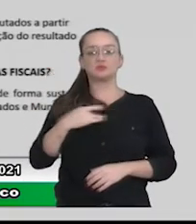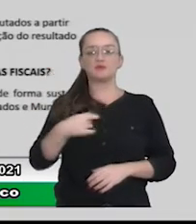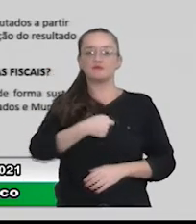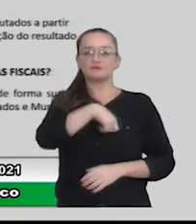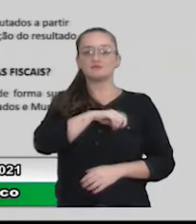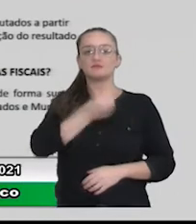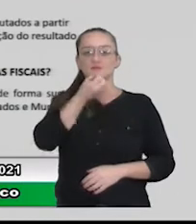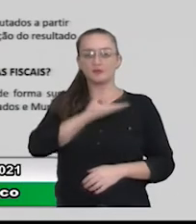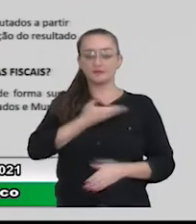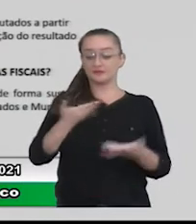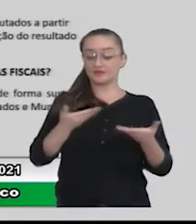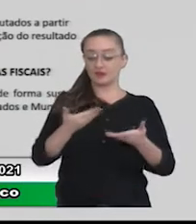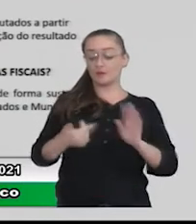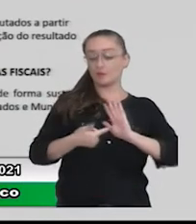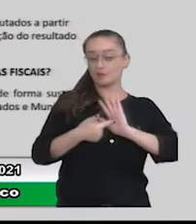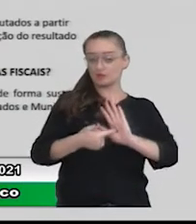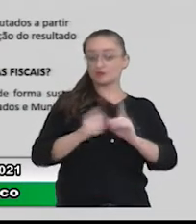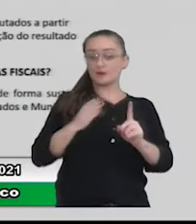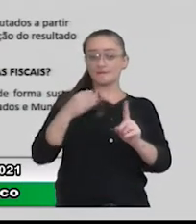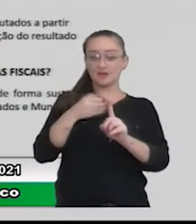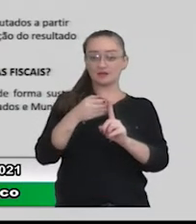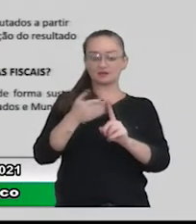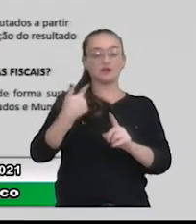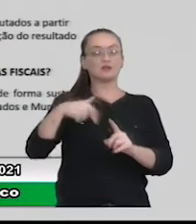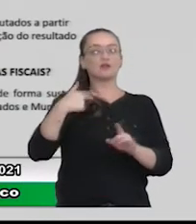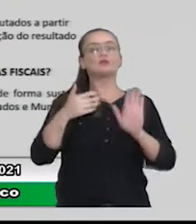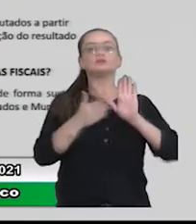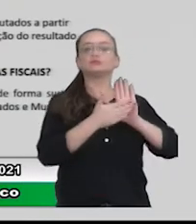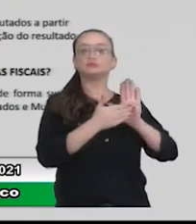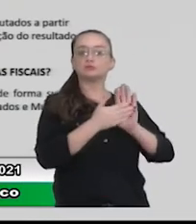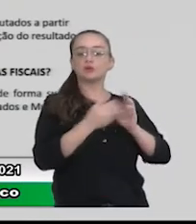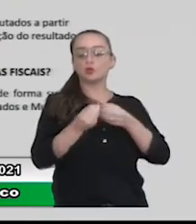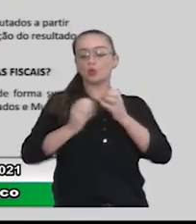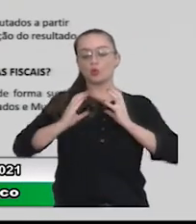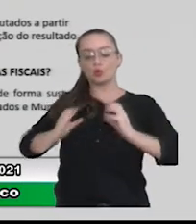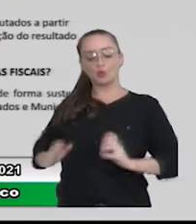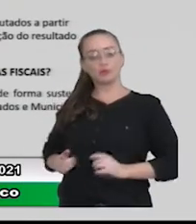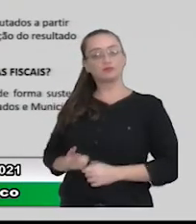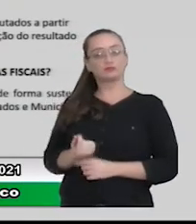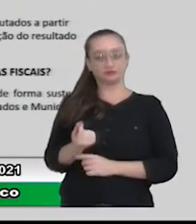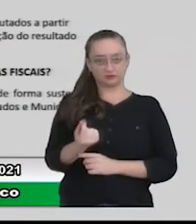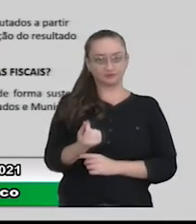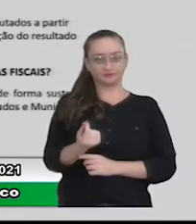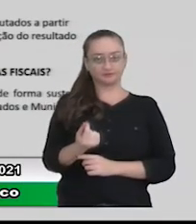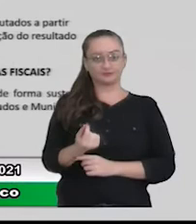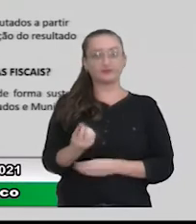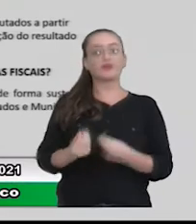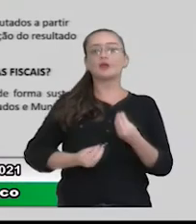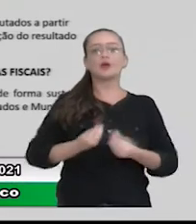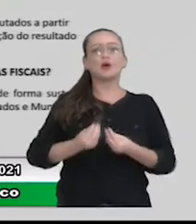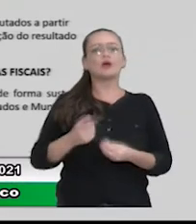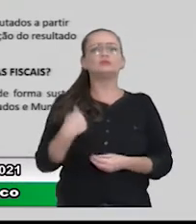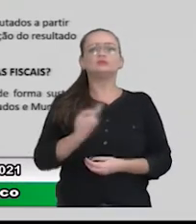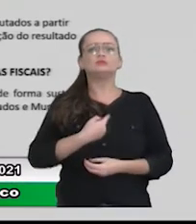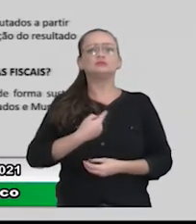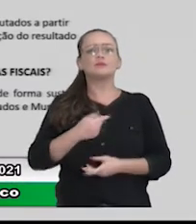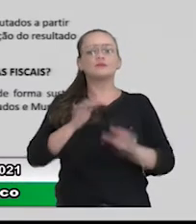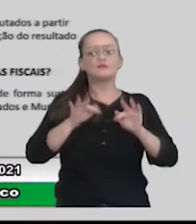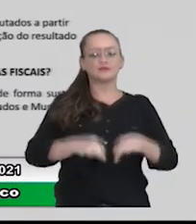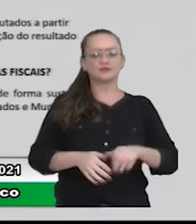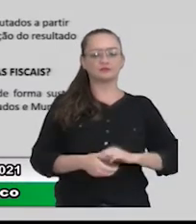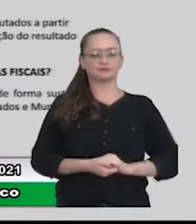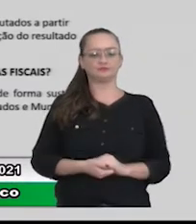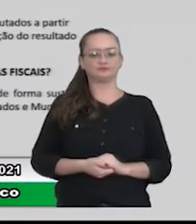agora para apresentar essas metas, do que a gente previu, como que foi o comportamento da receita e como a gente está, como a gente finalizou